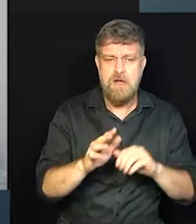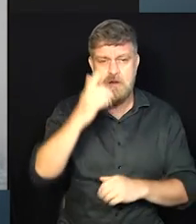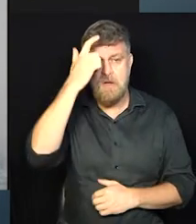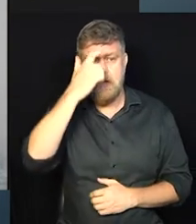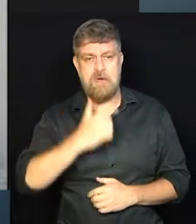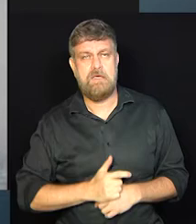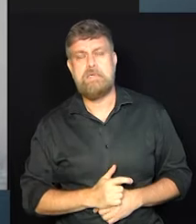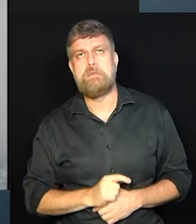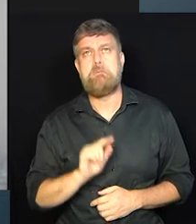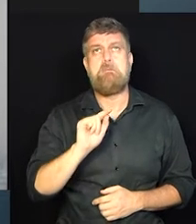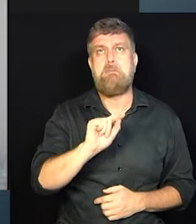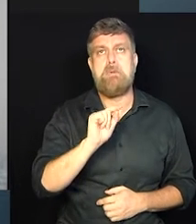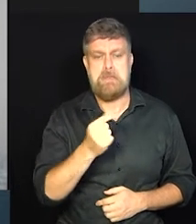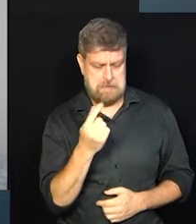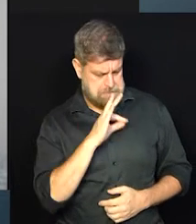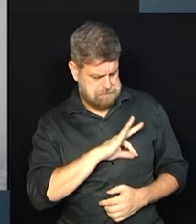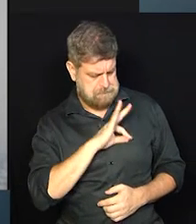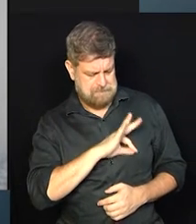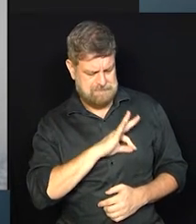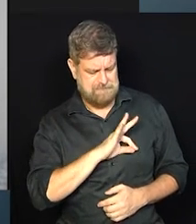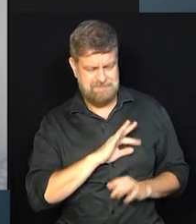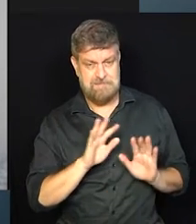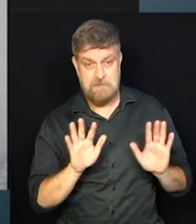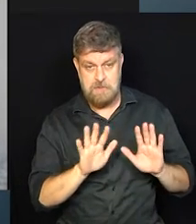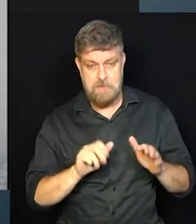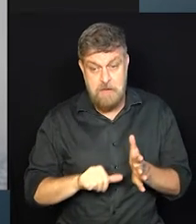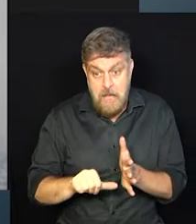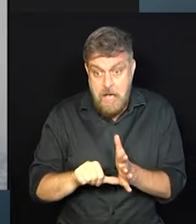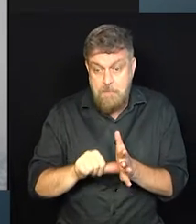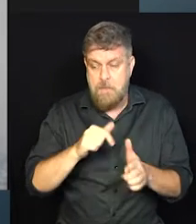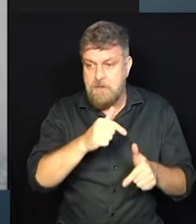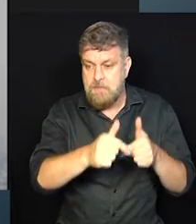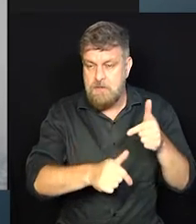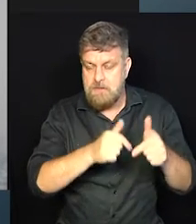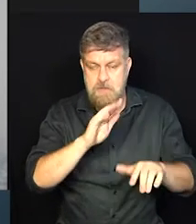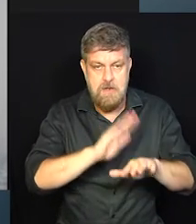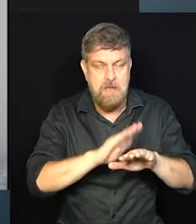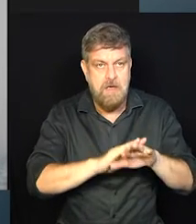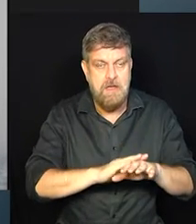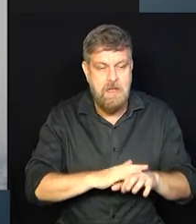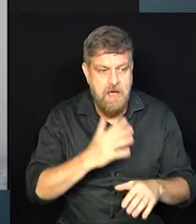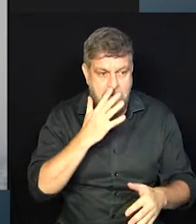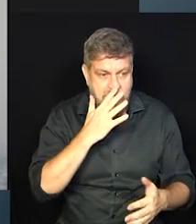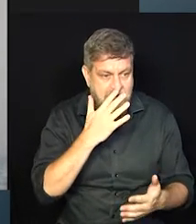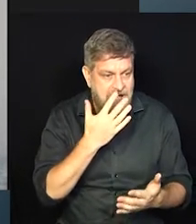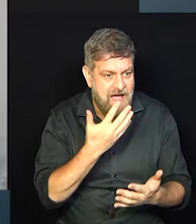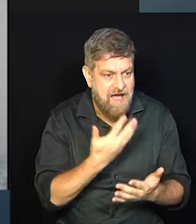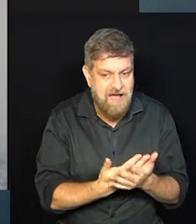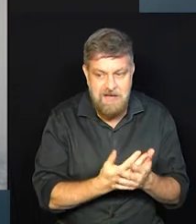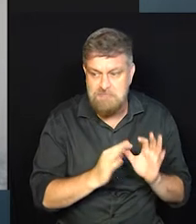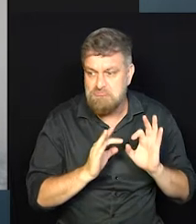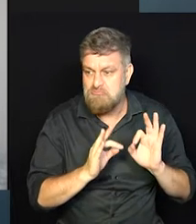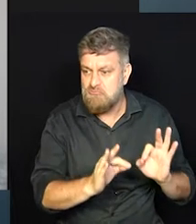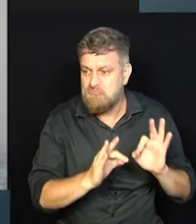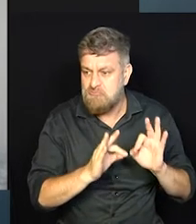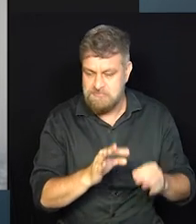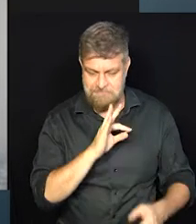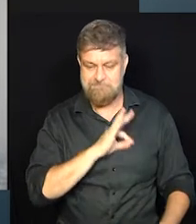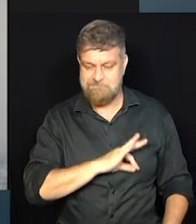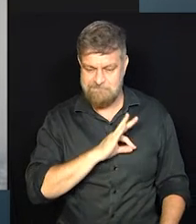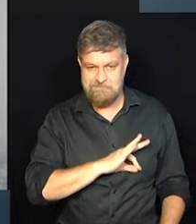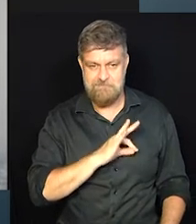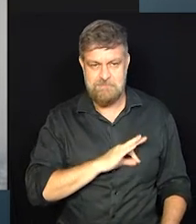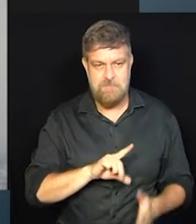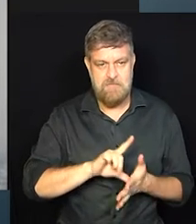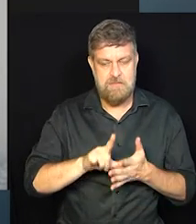assim, o que vai, o que vem. Mas o primeiro trabalho que eu fiz, eu falei, uau, eu estou no caminho certo, né? Depois,